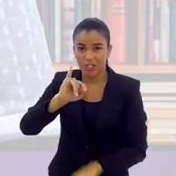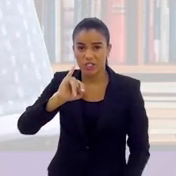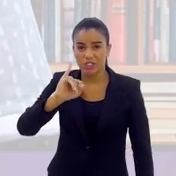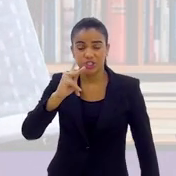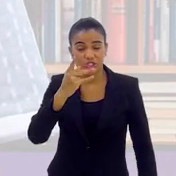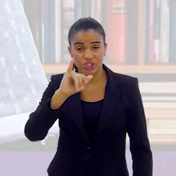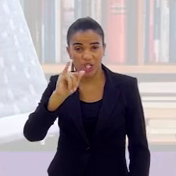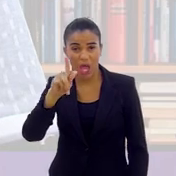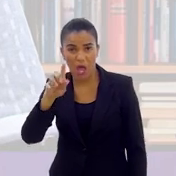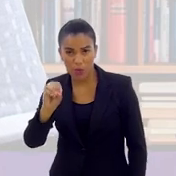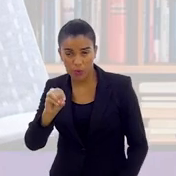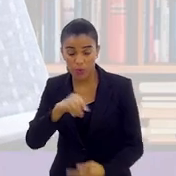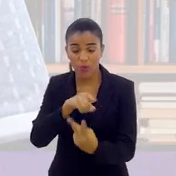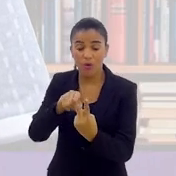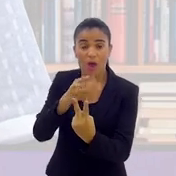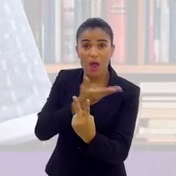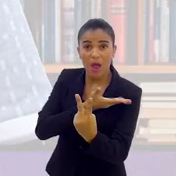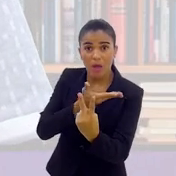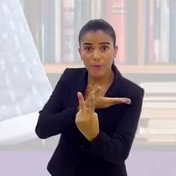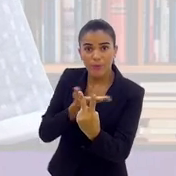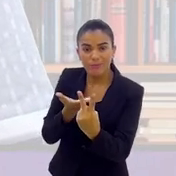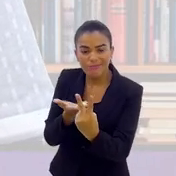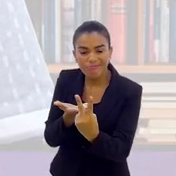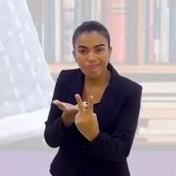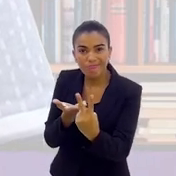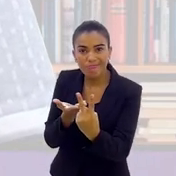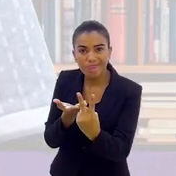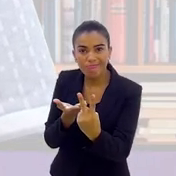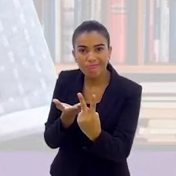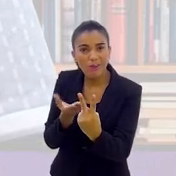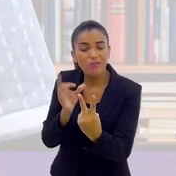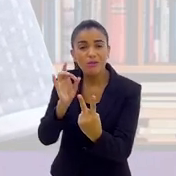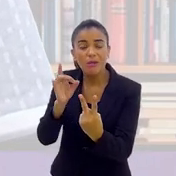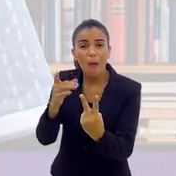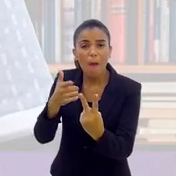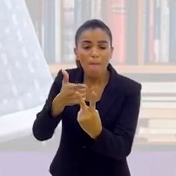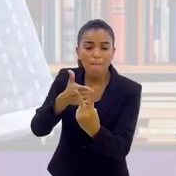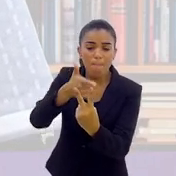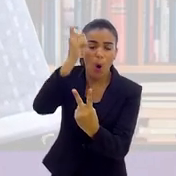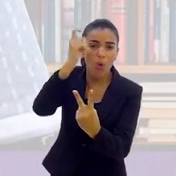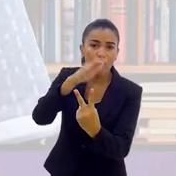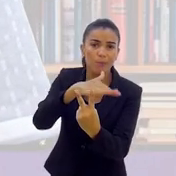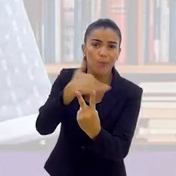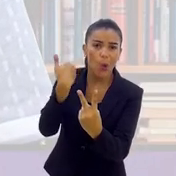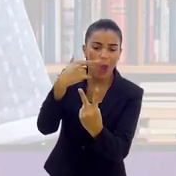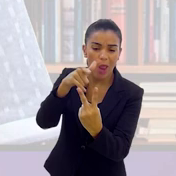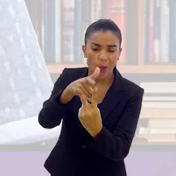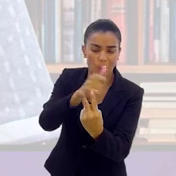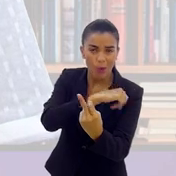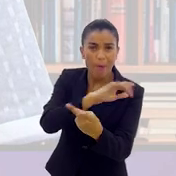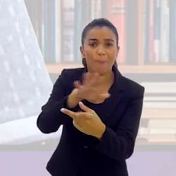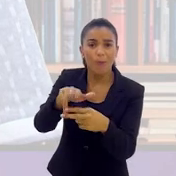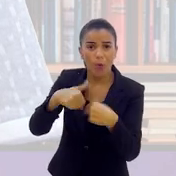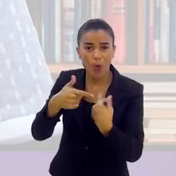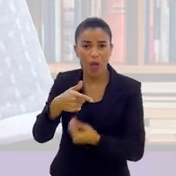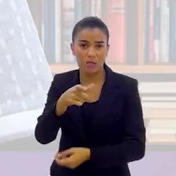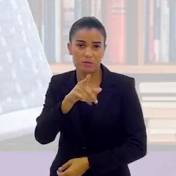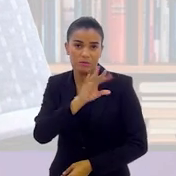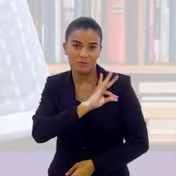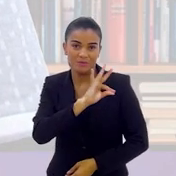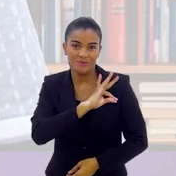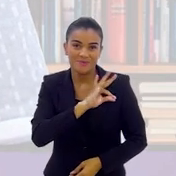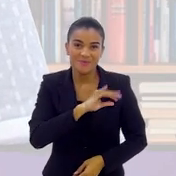Mota, de 40 anos, um amigo dele, né, foi atingido. Thiago Mota foi morto pelo policial